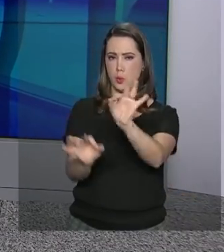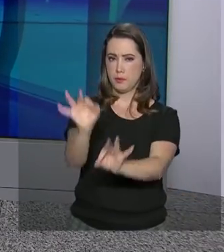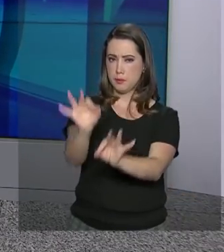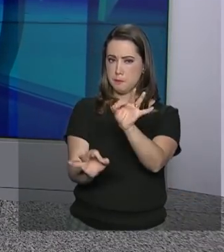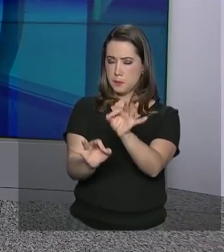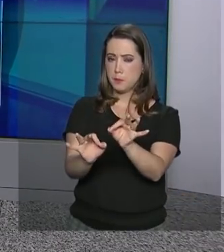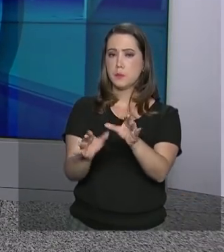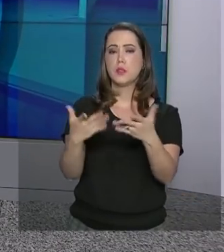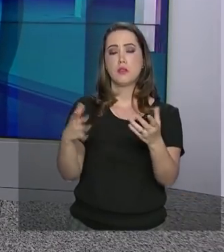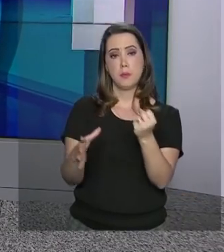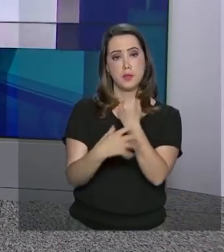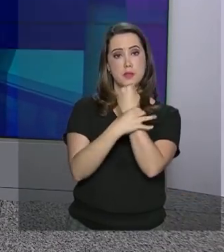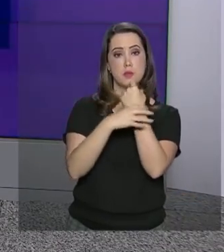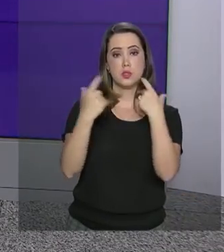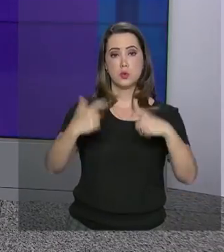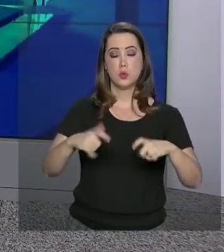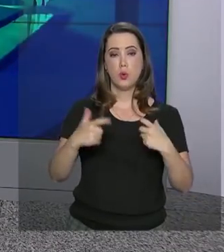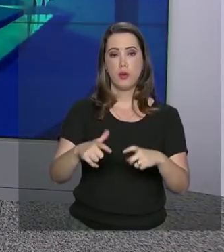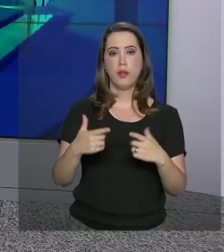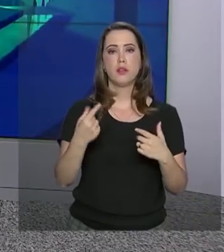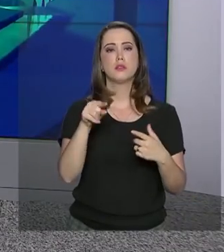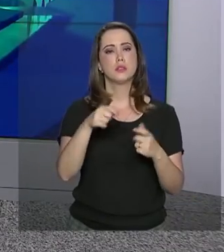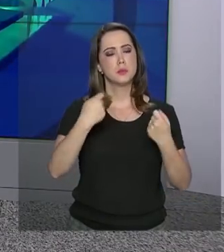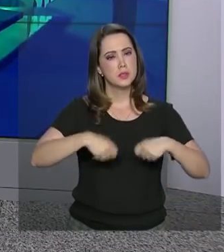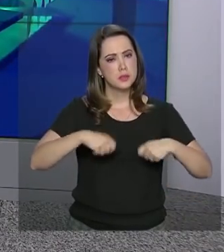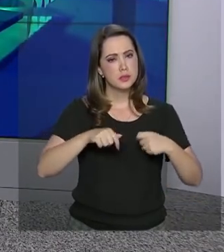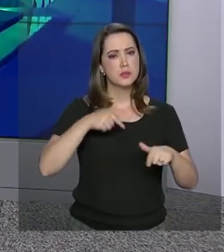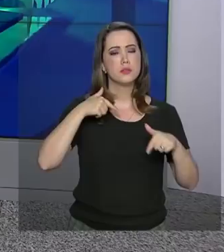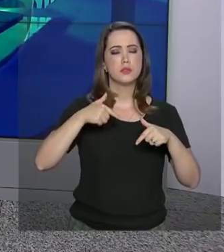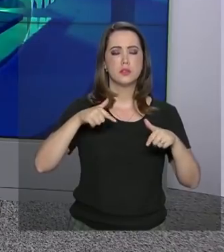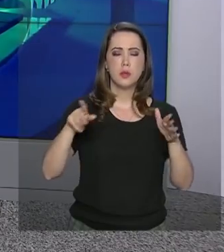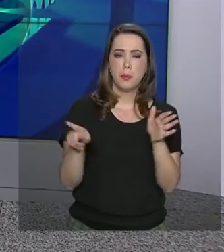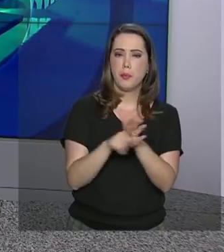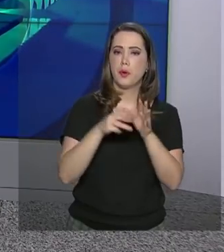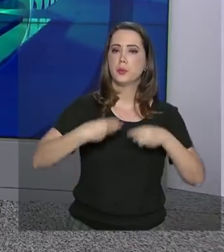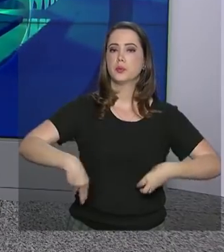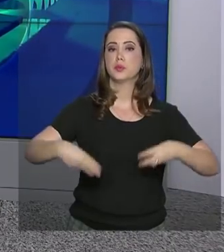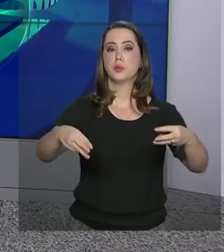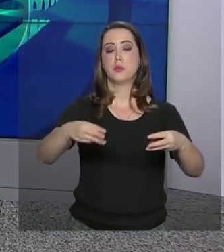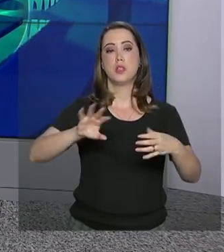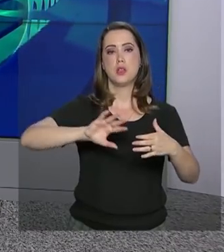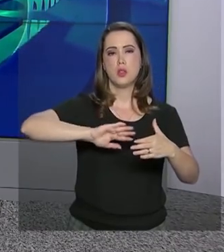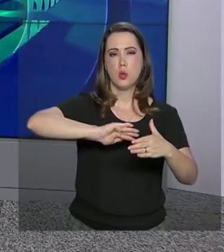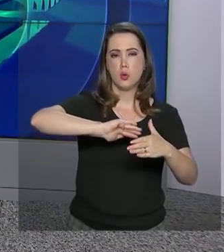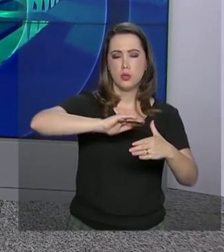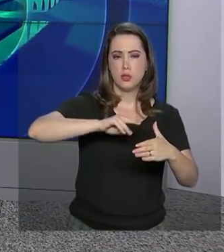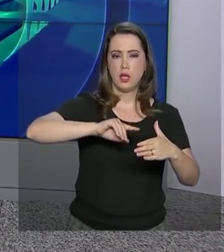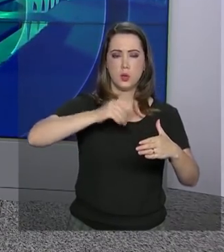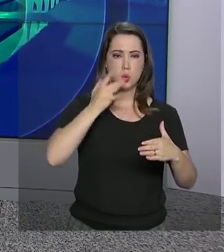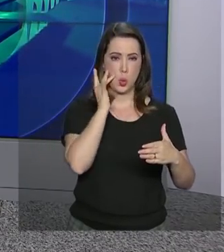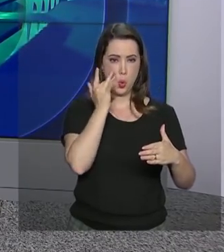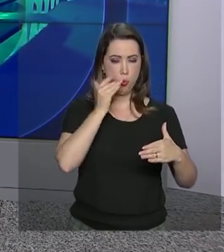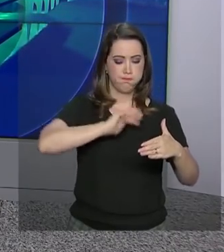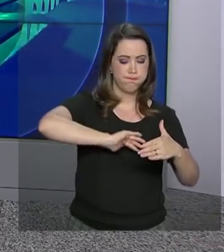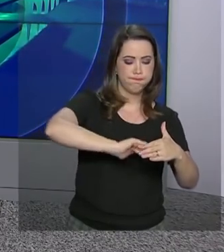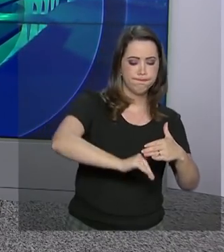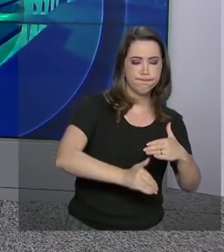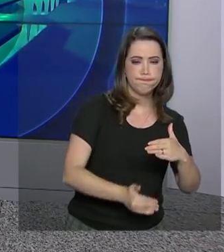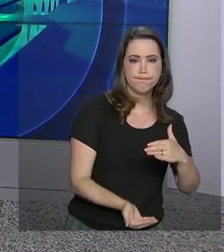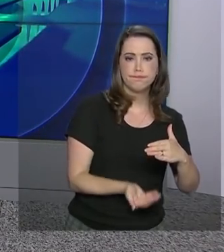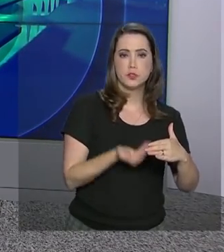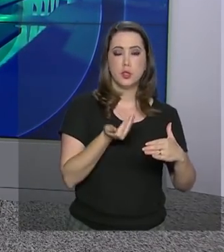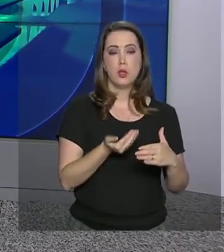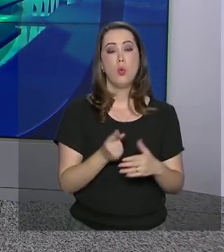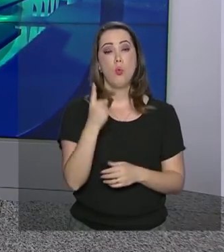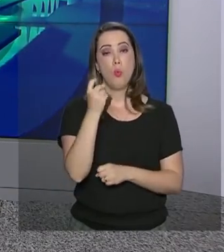a segurança nas áreas de obras, demarcações e demais atividades do Ministério de Minas e Energia. A prorrogação vale por um ano, a contar